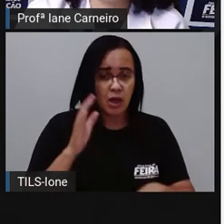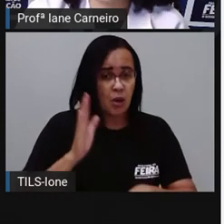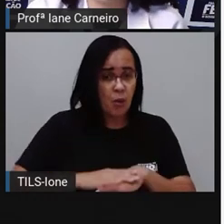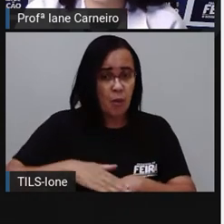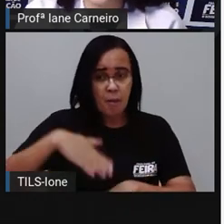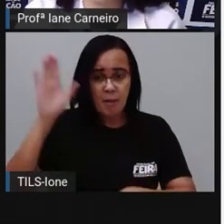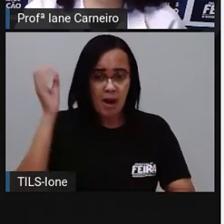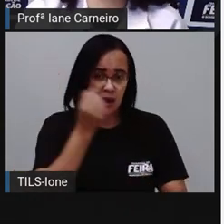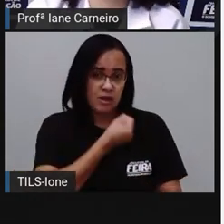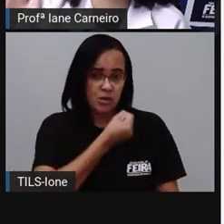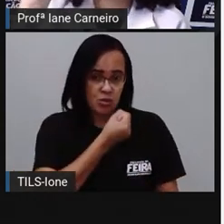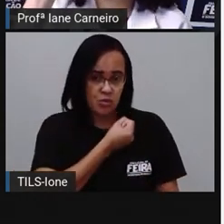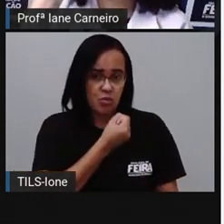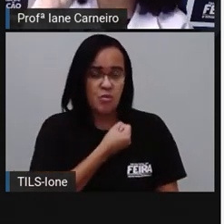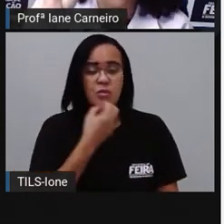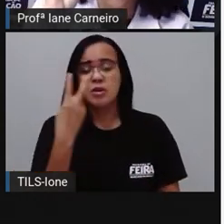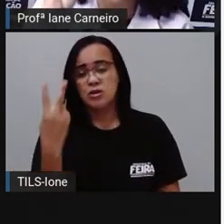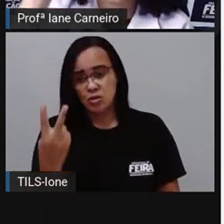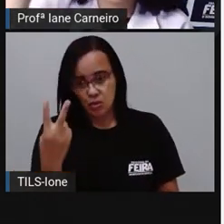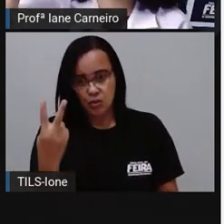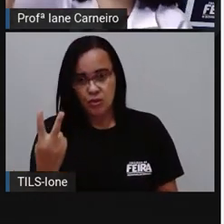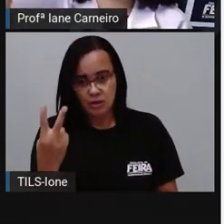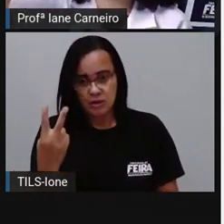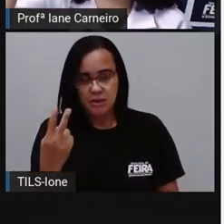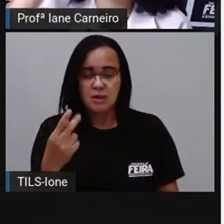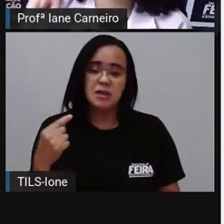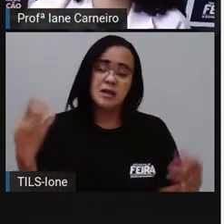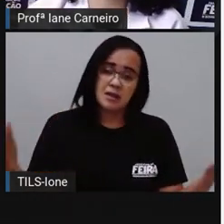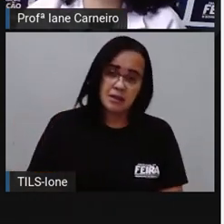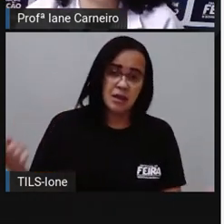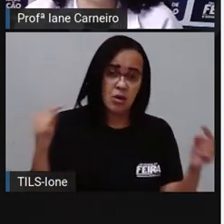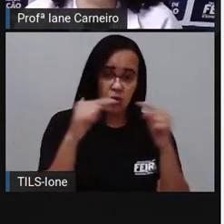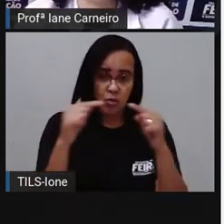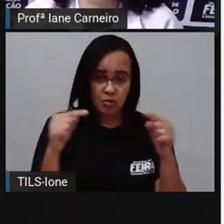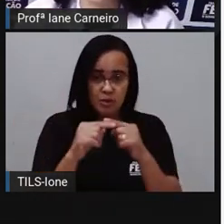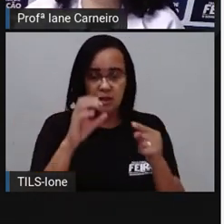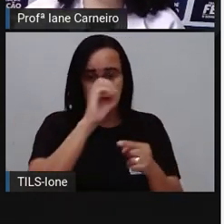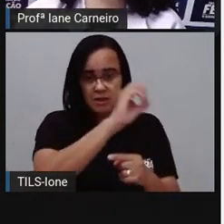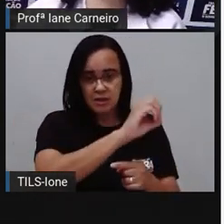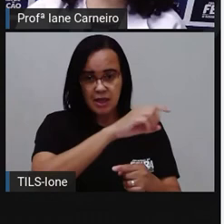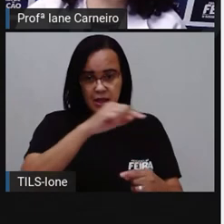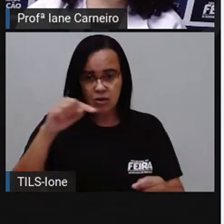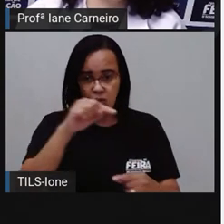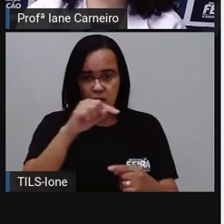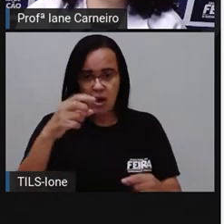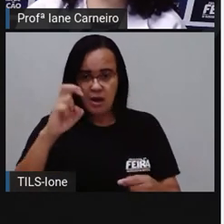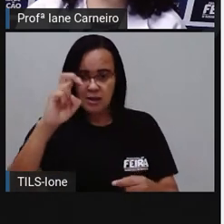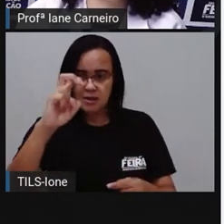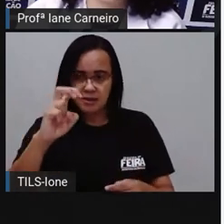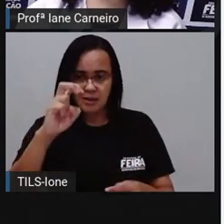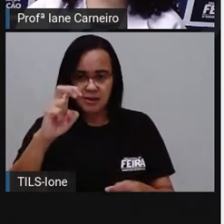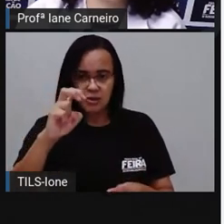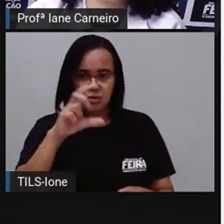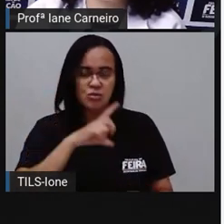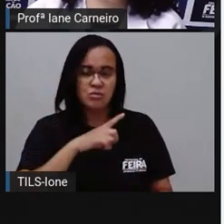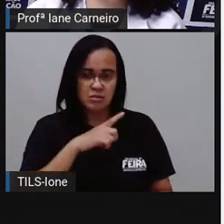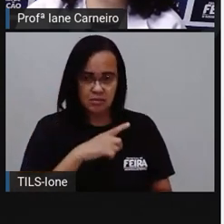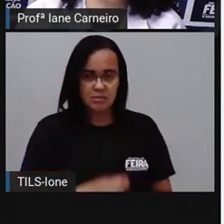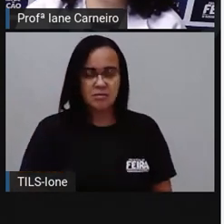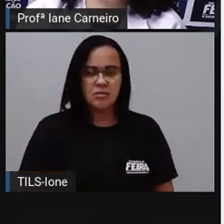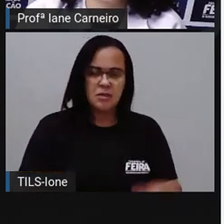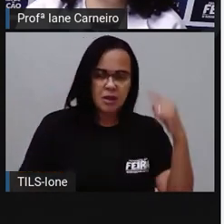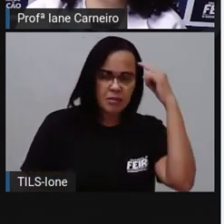gráfico de zero até o numeral cinco, tá bom? Então, aqui você imagina, ó,